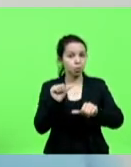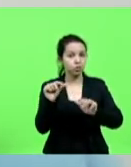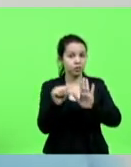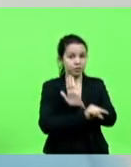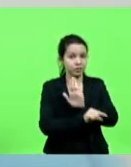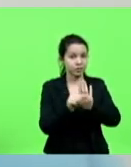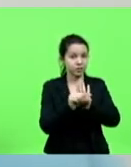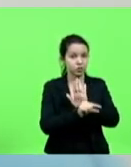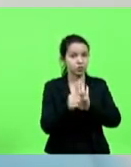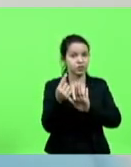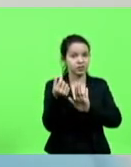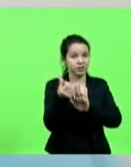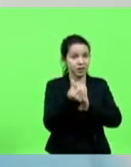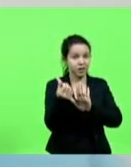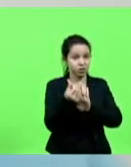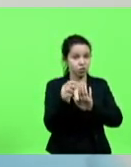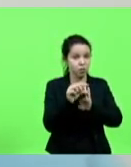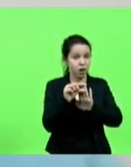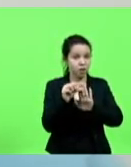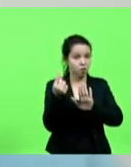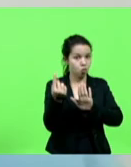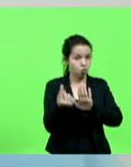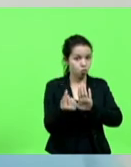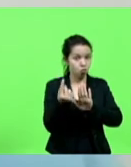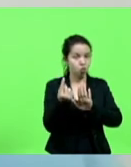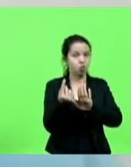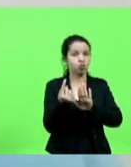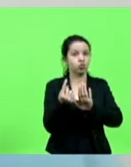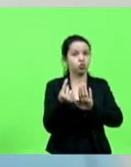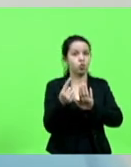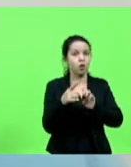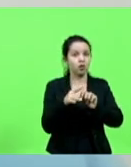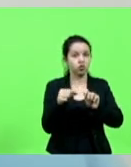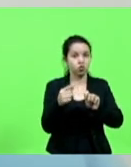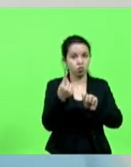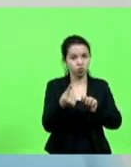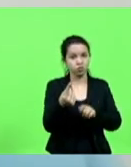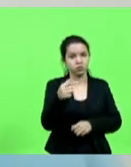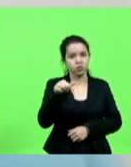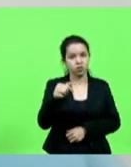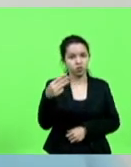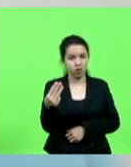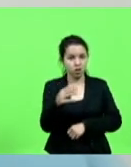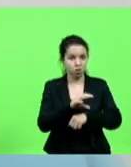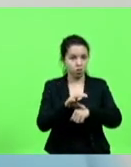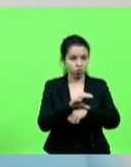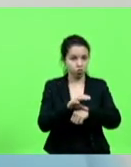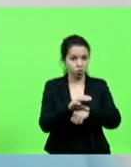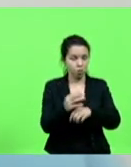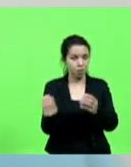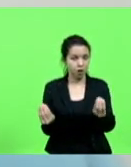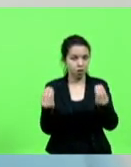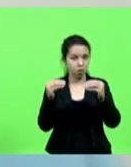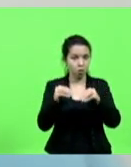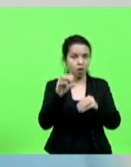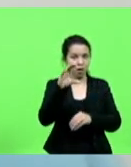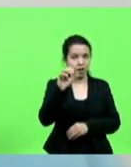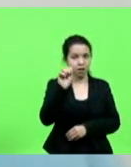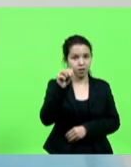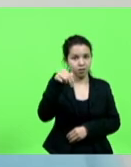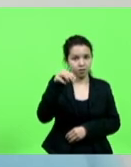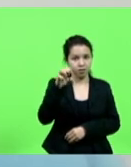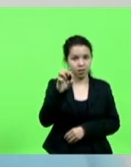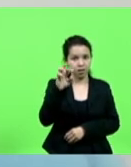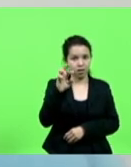do parágrafo único do artigo 173 da Constituição para incluir a Camerata, a Associação Filarmônica